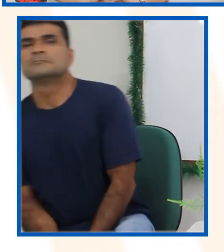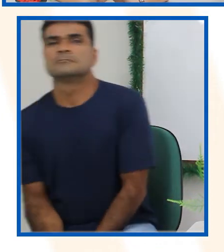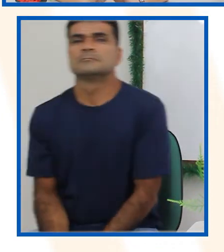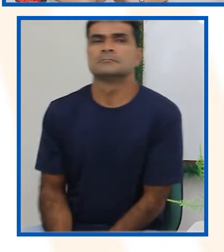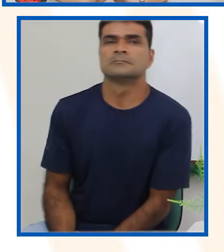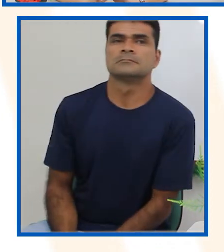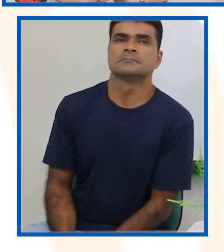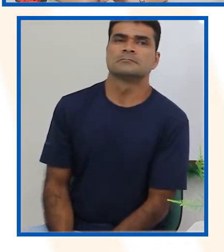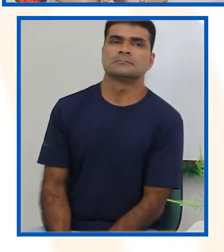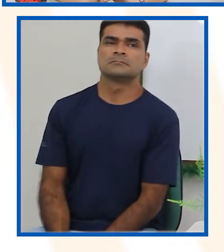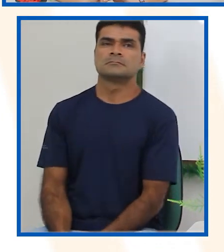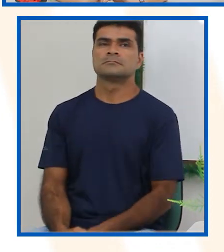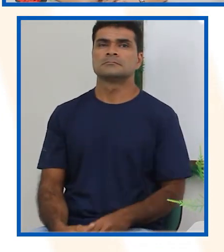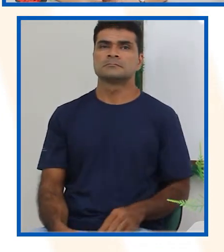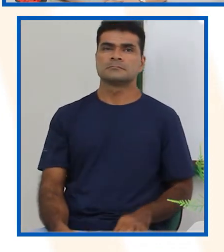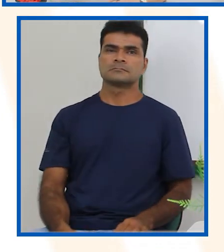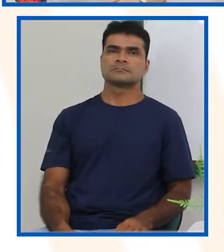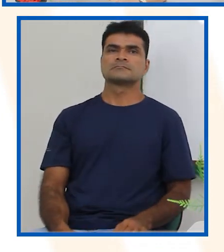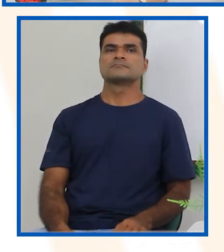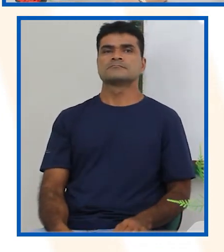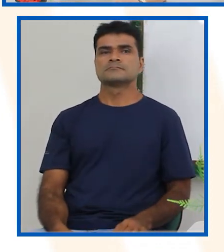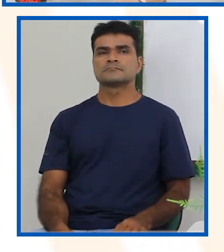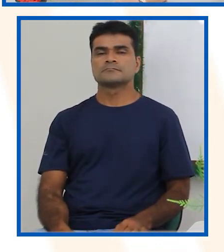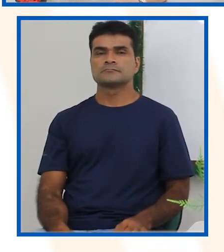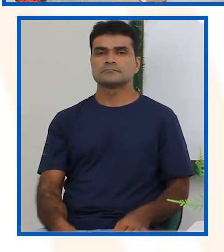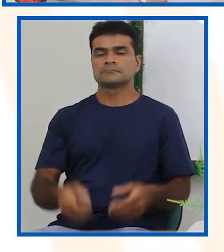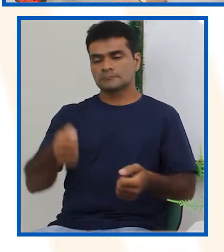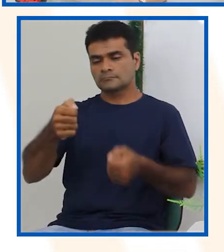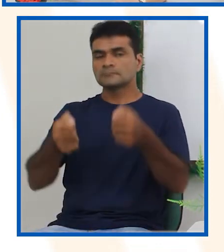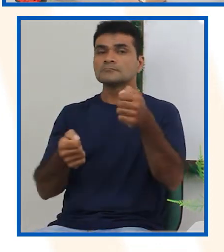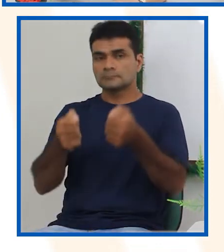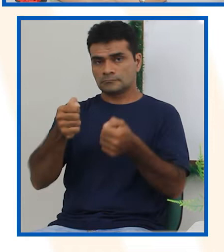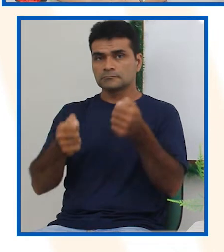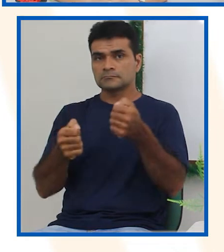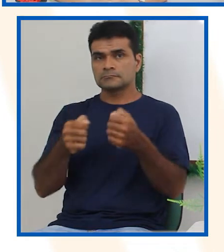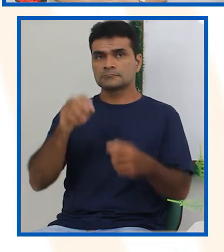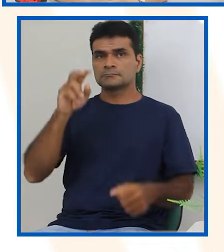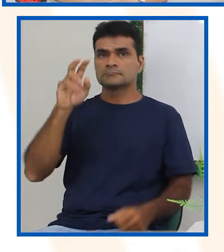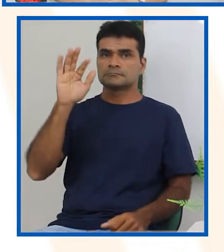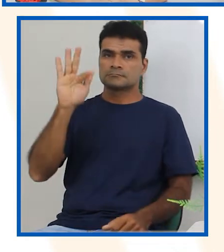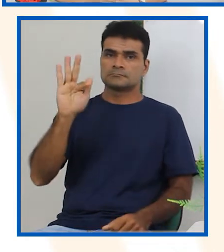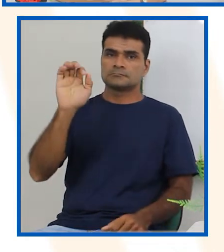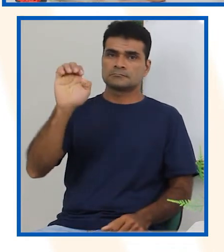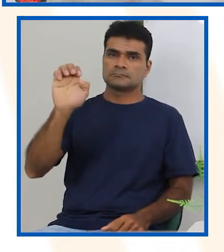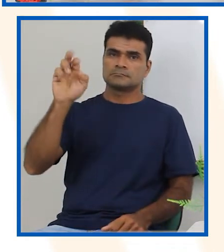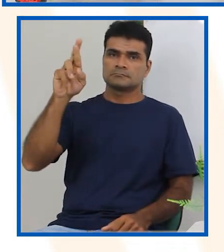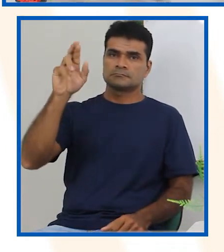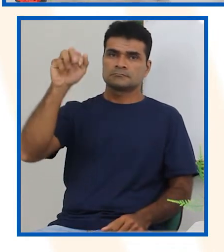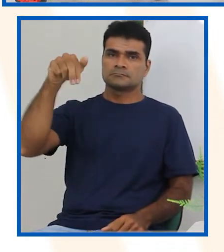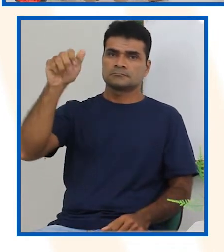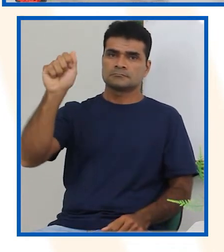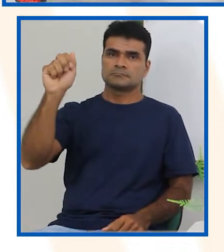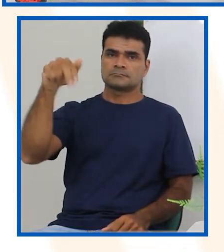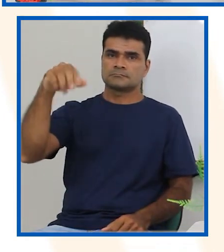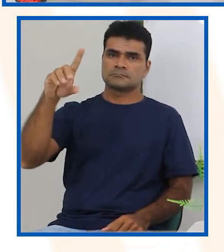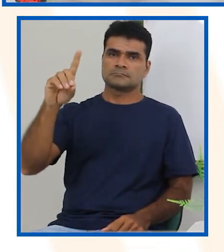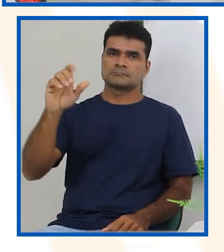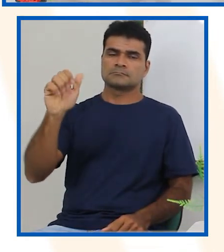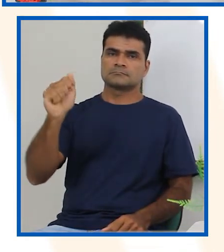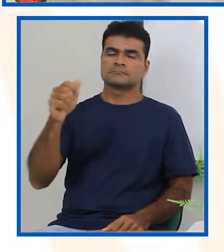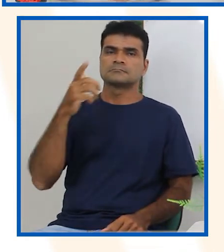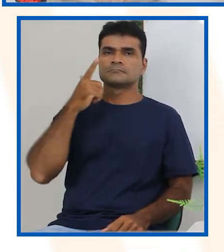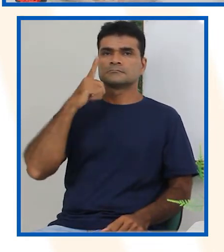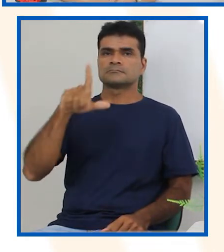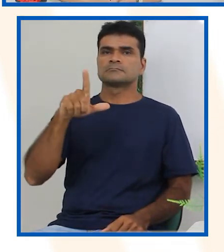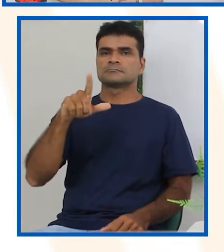Você acha que o carrinho que Fernanda ganhou com certeza é vermelho? Você tem certeza que o carrinho que a